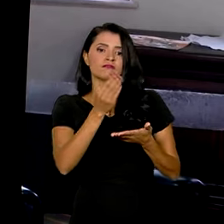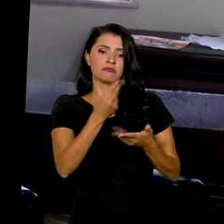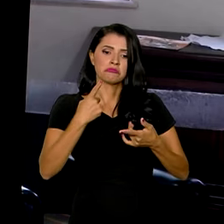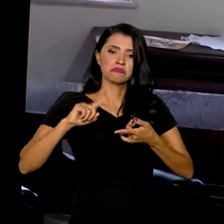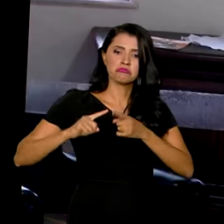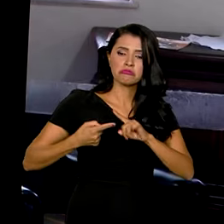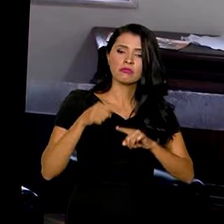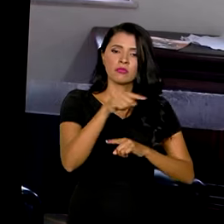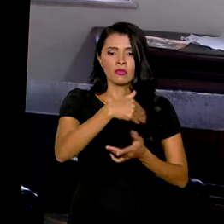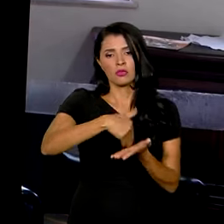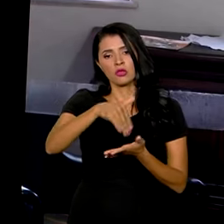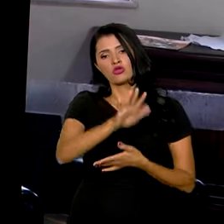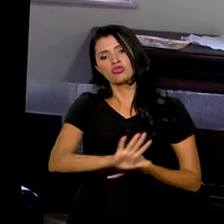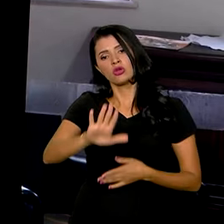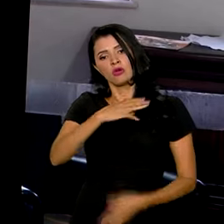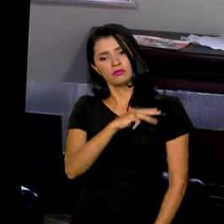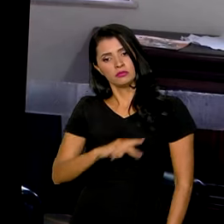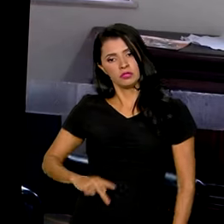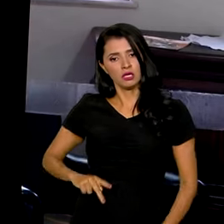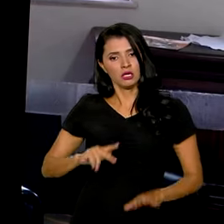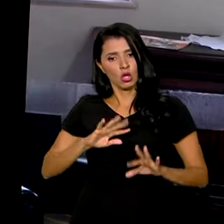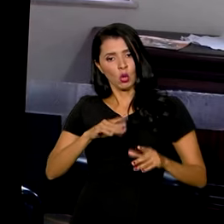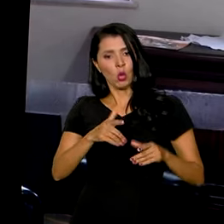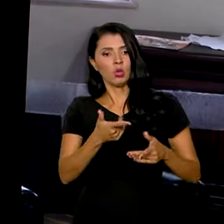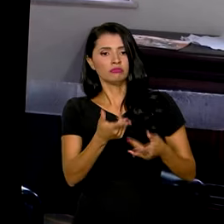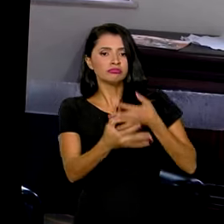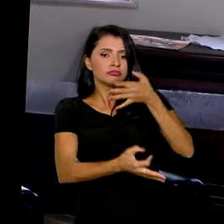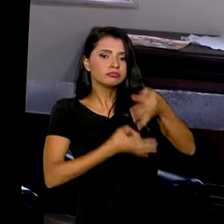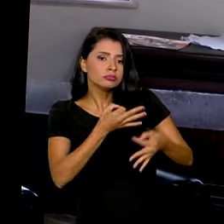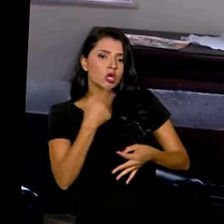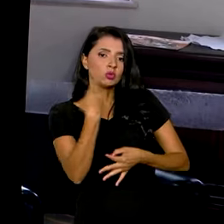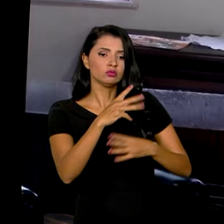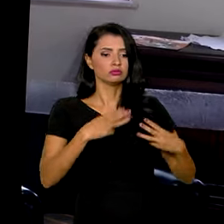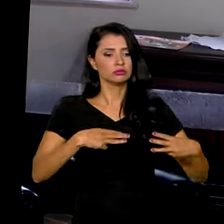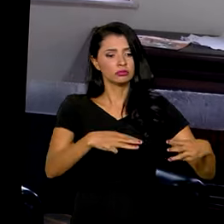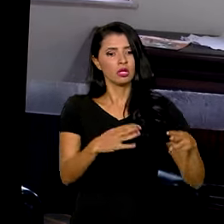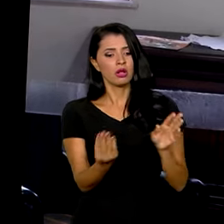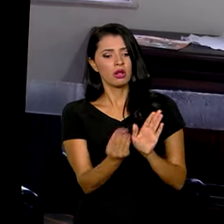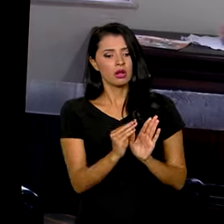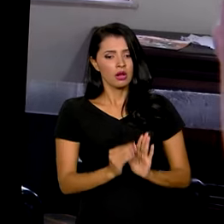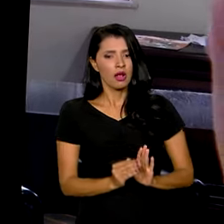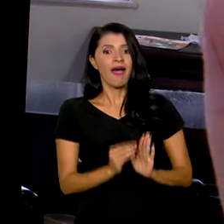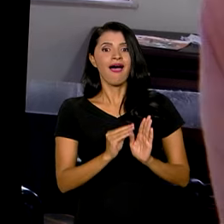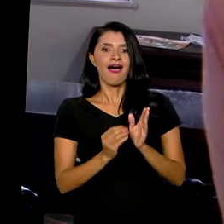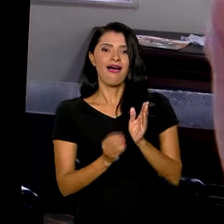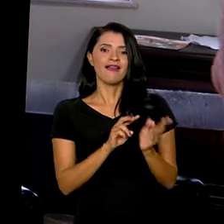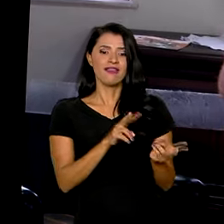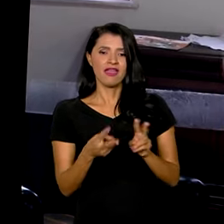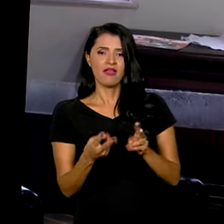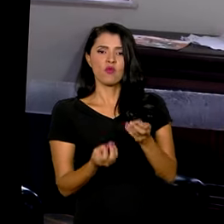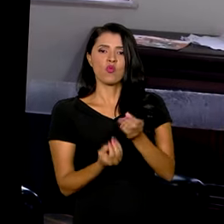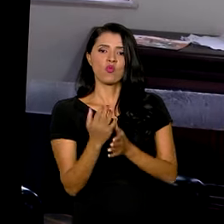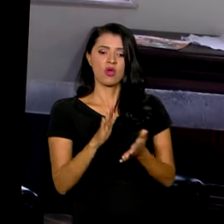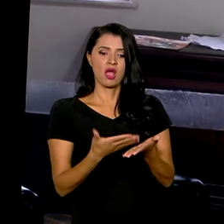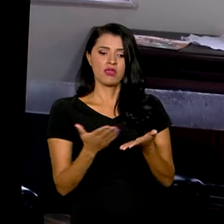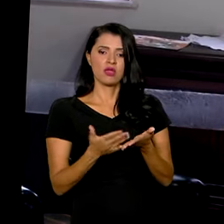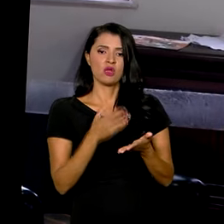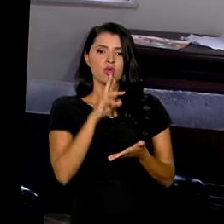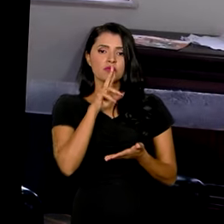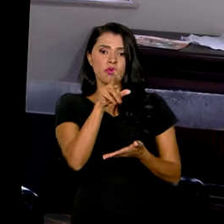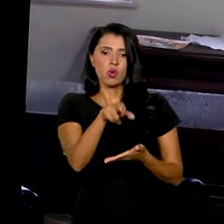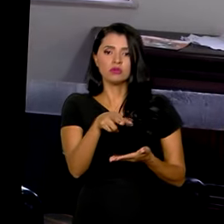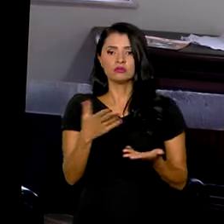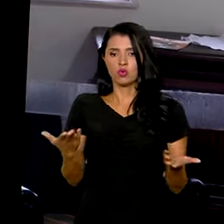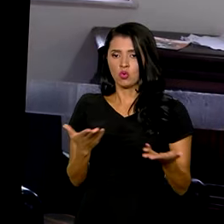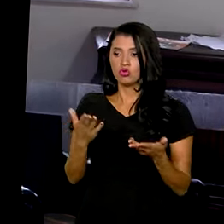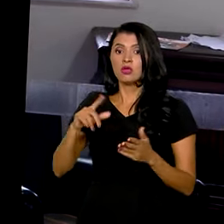Secretaria-Geral da Presidência a partir de toda a contribuição dos ministérios e isso então vira um caderno de respostas. Hoje, a gente está aqui